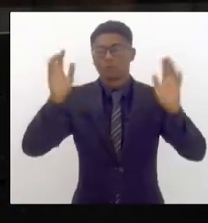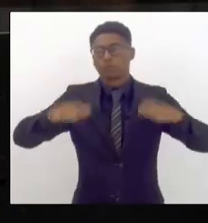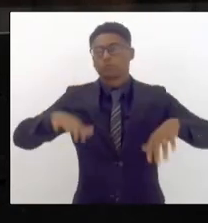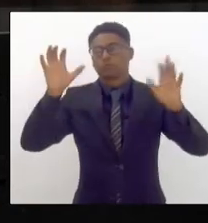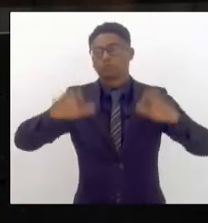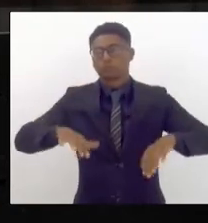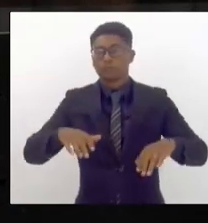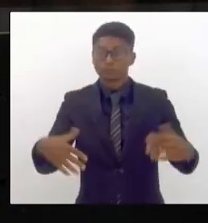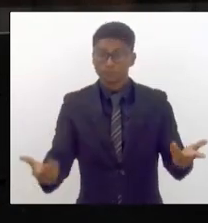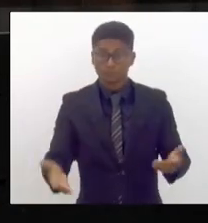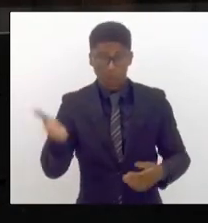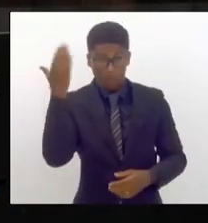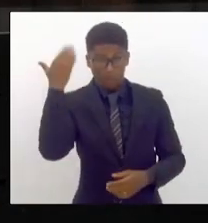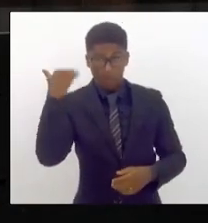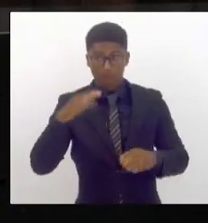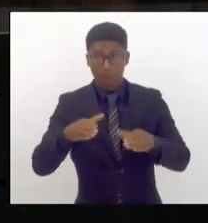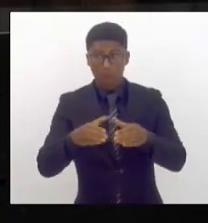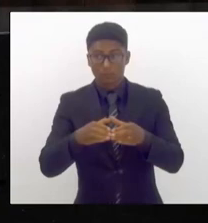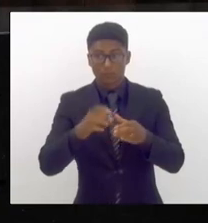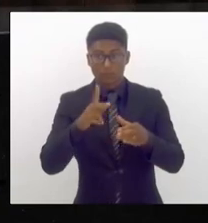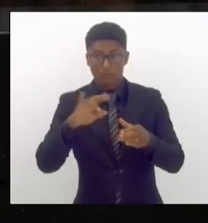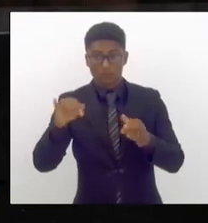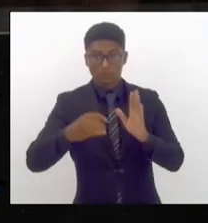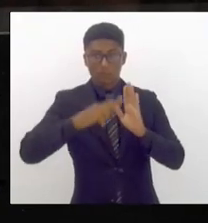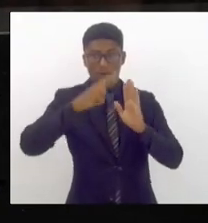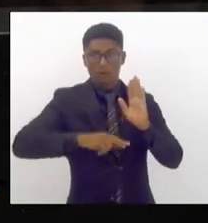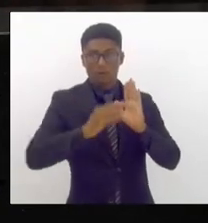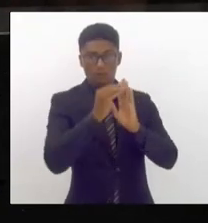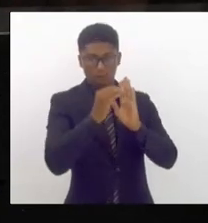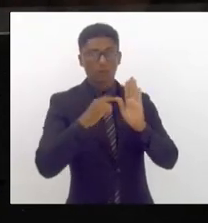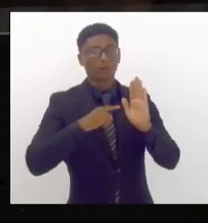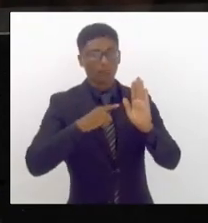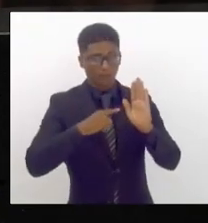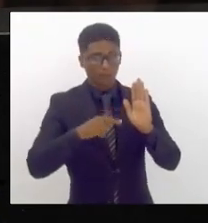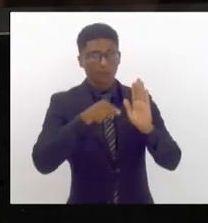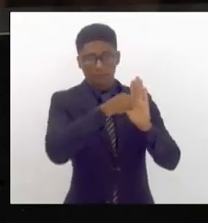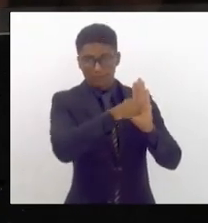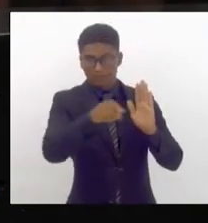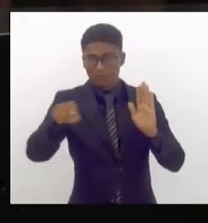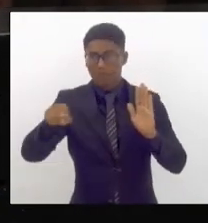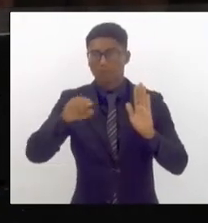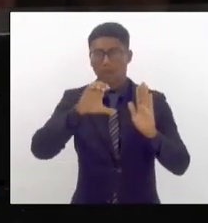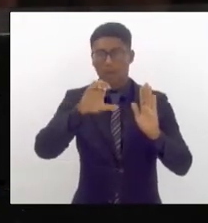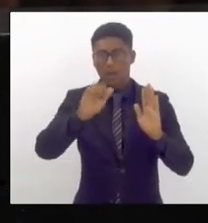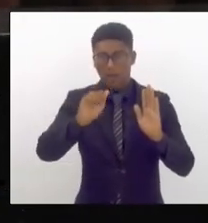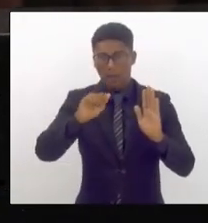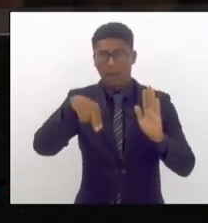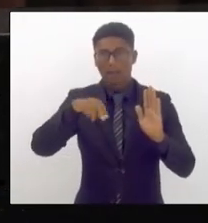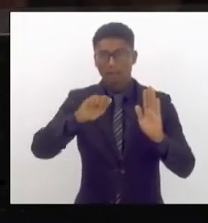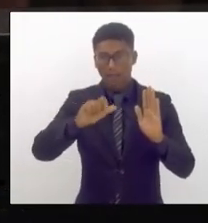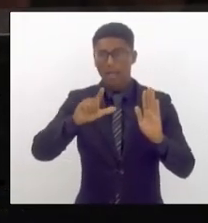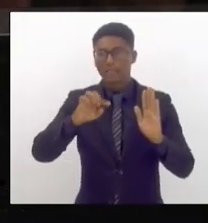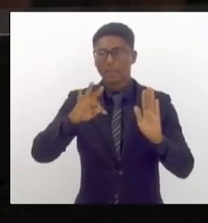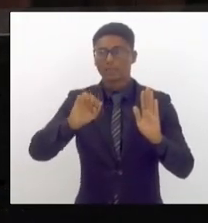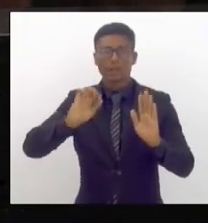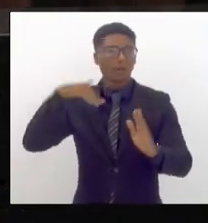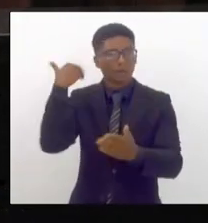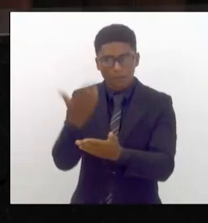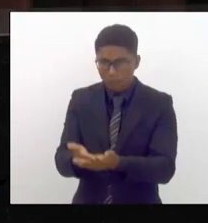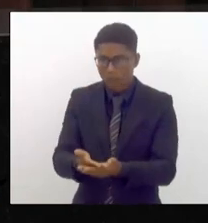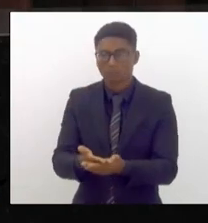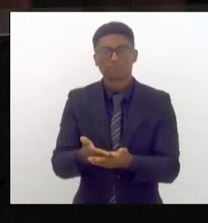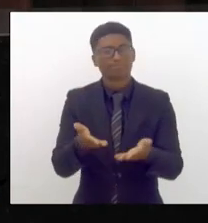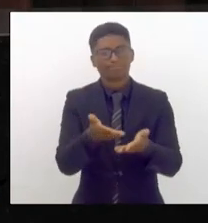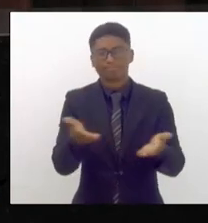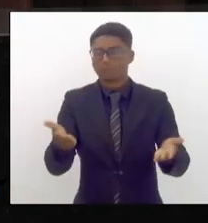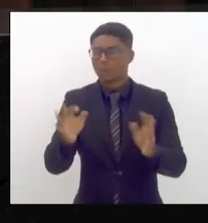relatório da CPI consta essa questão das canaletas que até hoje essa situação até agora não se